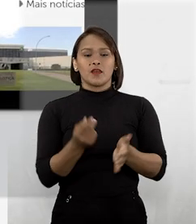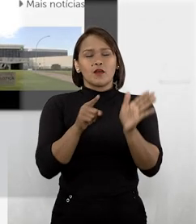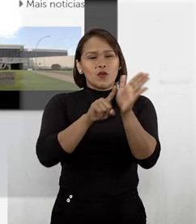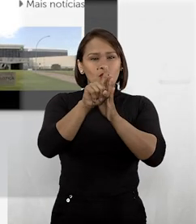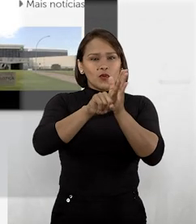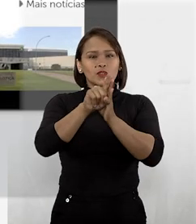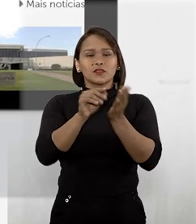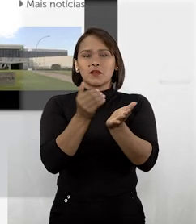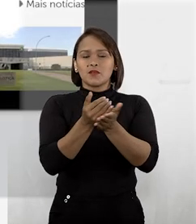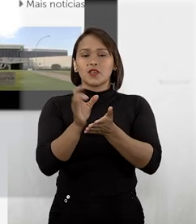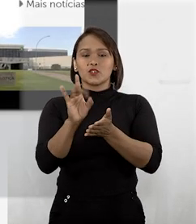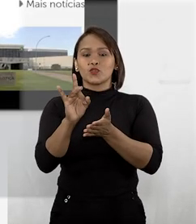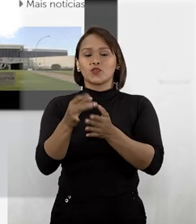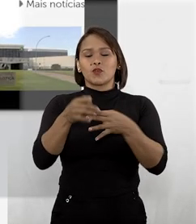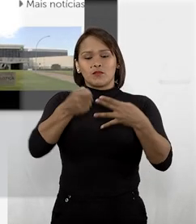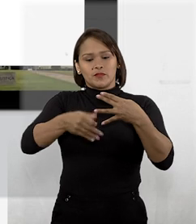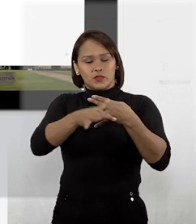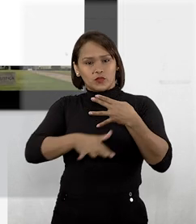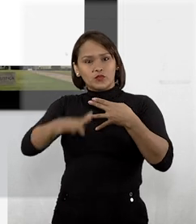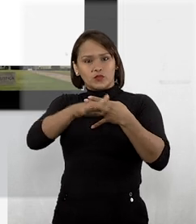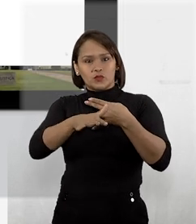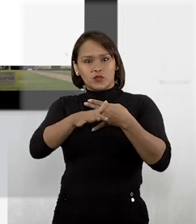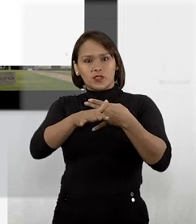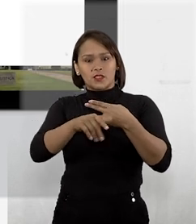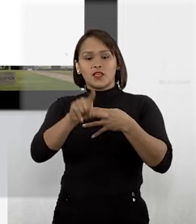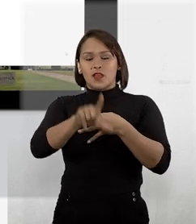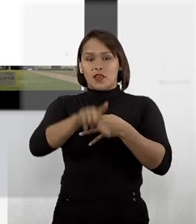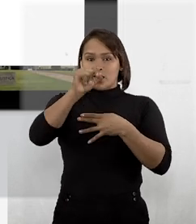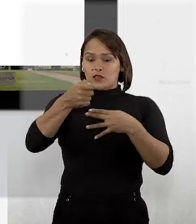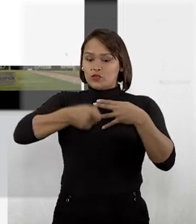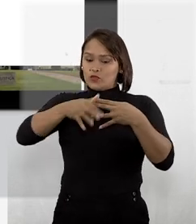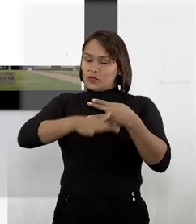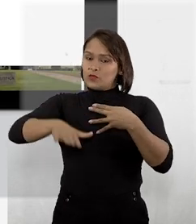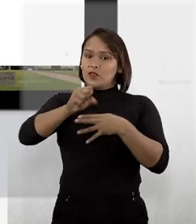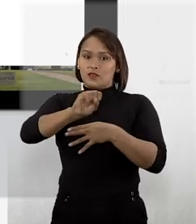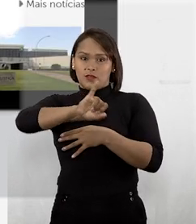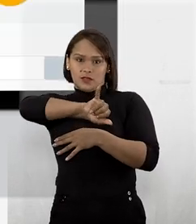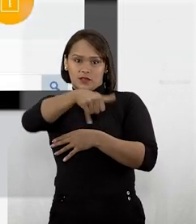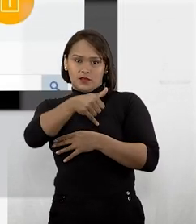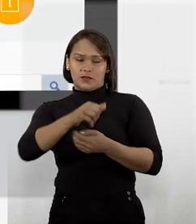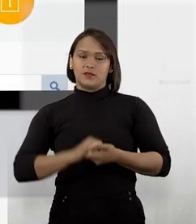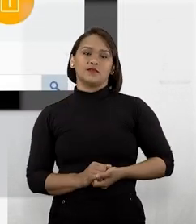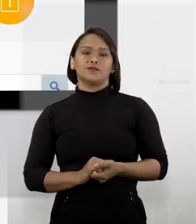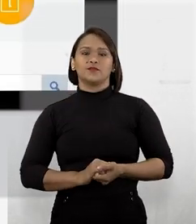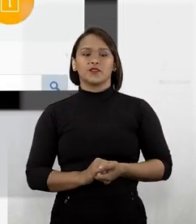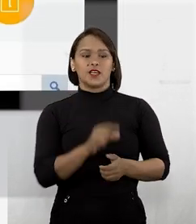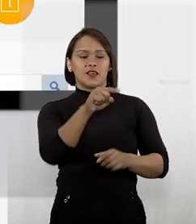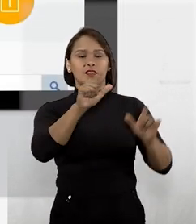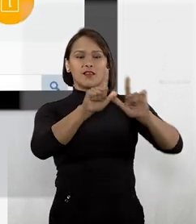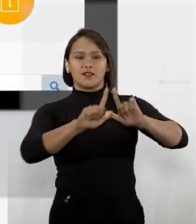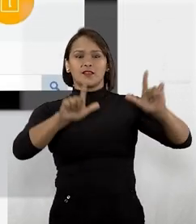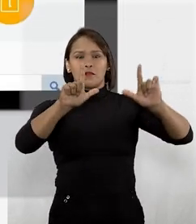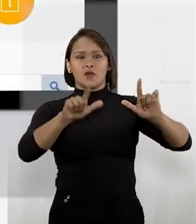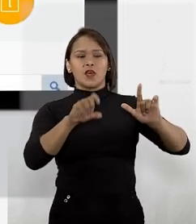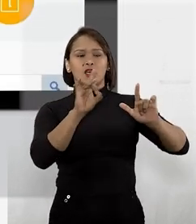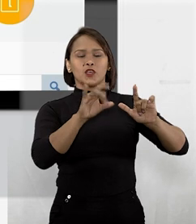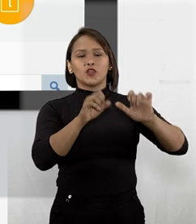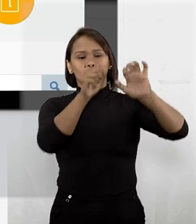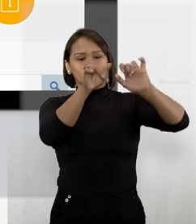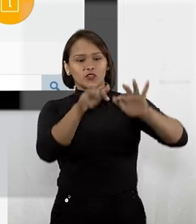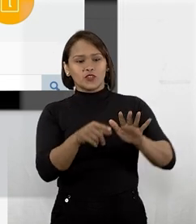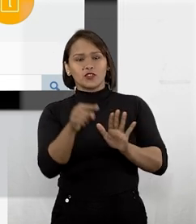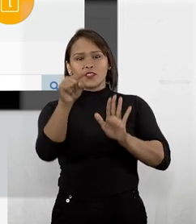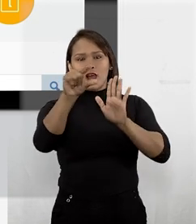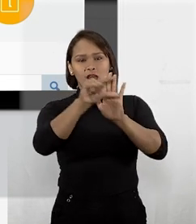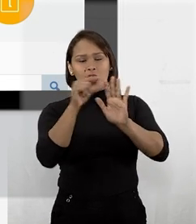a sua pesquisa basta clicar em jurisprudência e selecionar jurisprudência do STJ. Nesta página é só digitar aqui